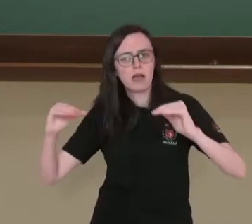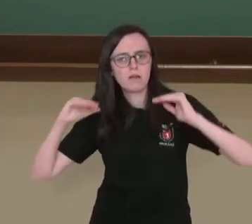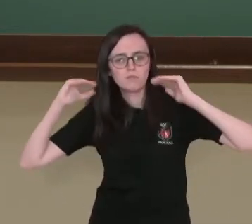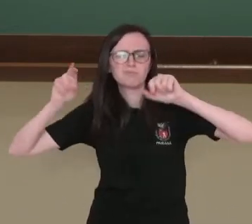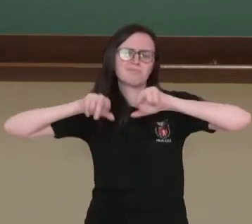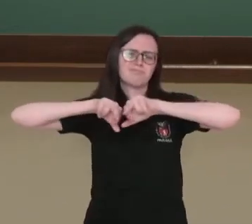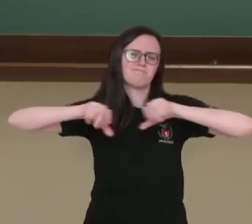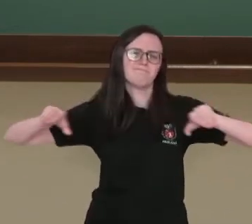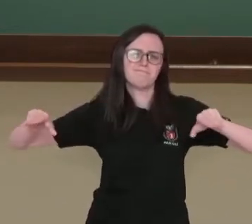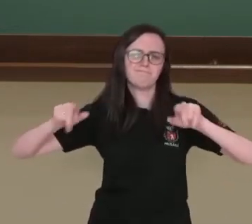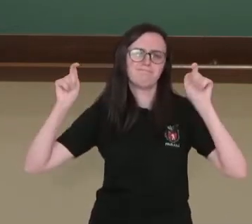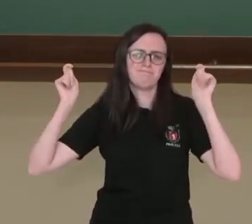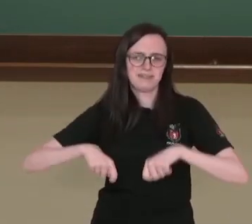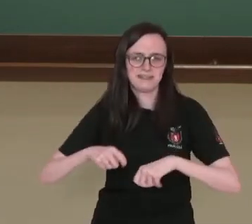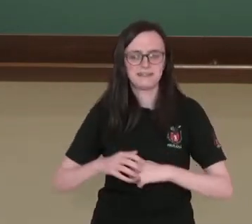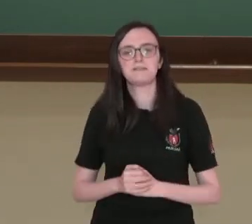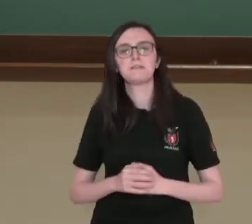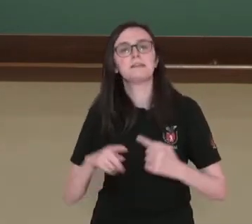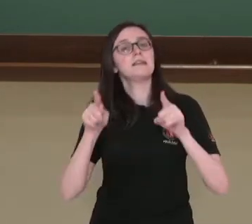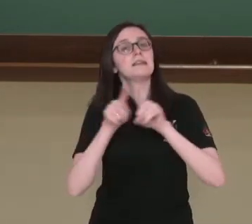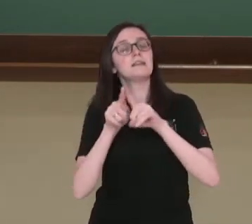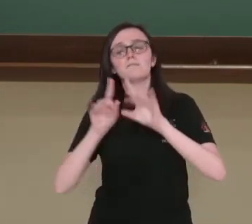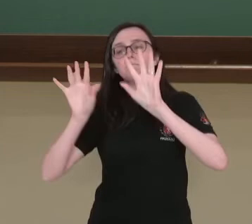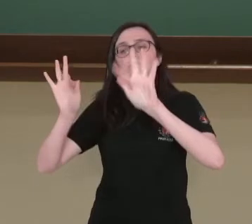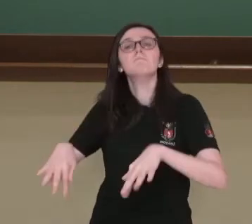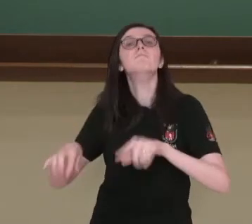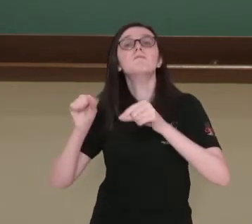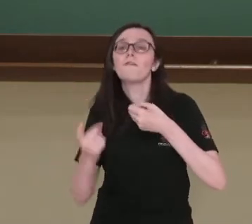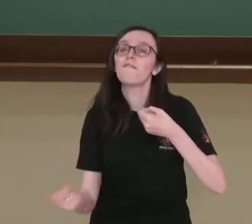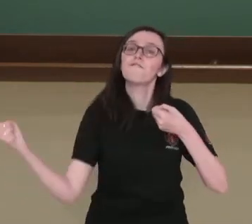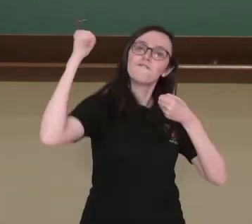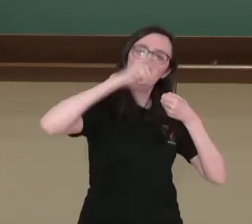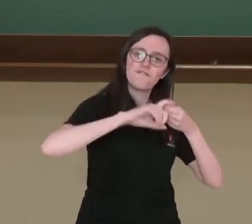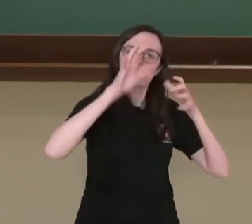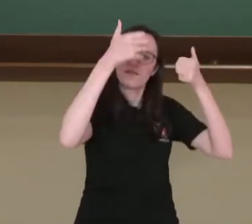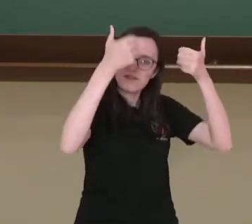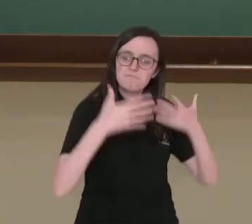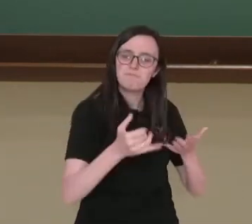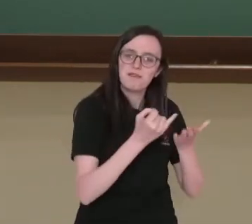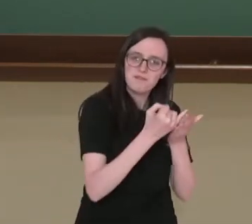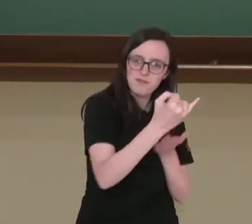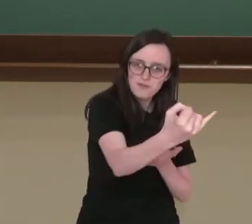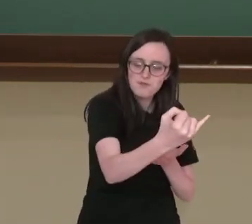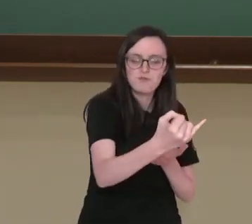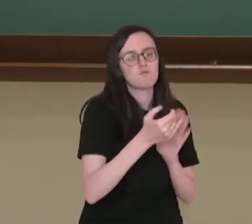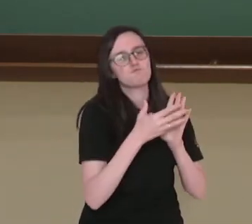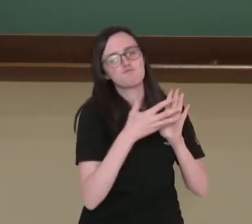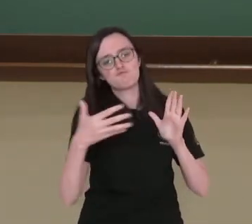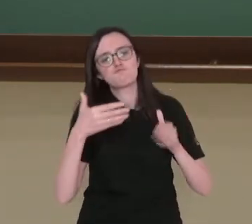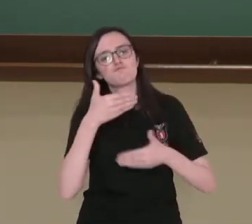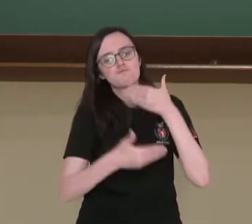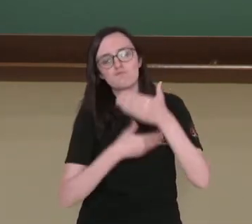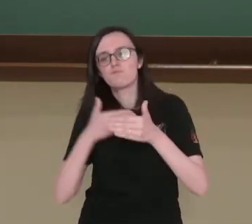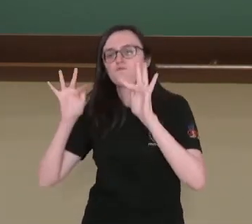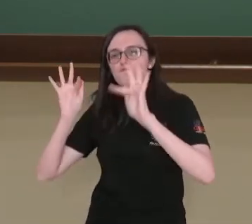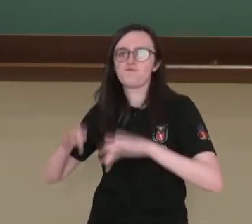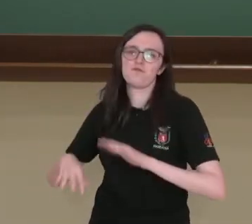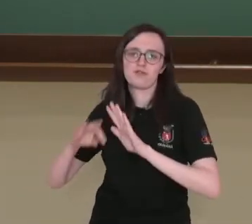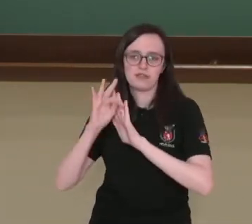Tem várias possibilidades. E na conclusão ele retoma o que colocou lá na introdução, fechando o seu texto.